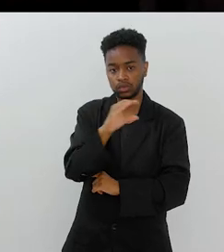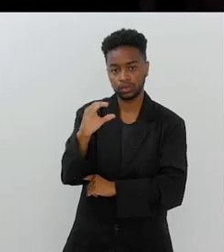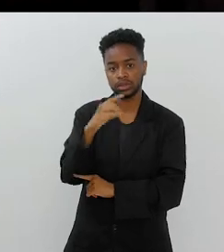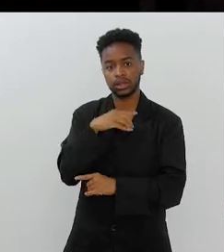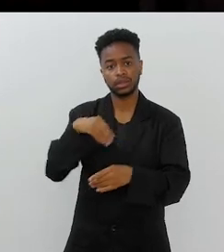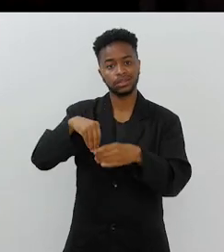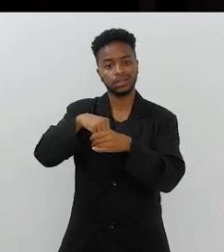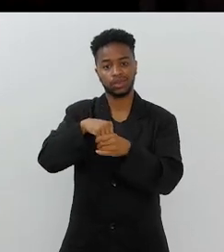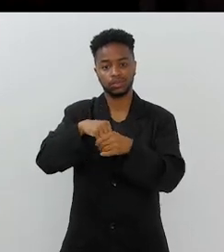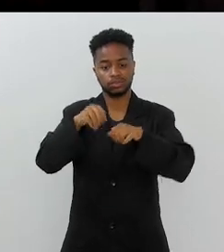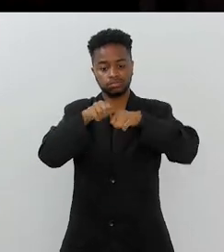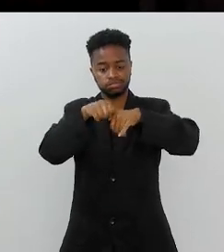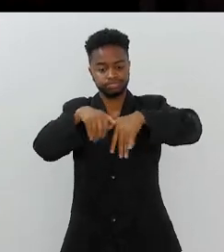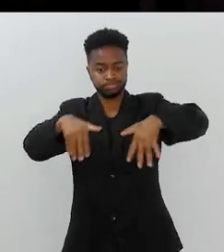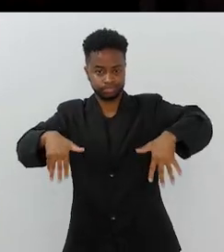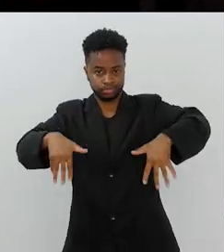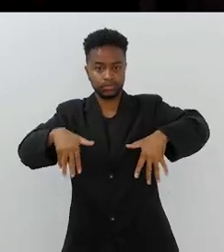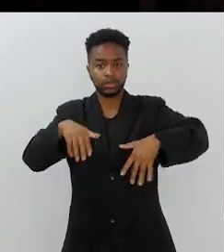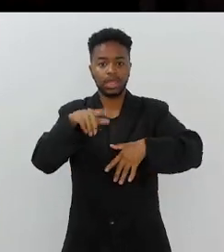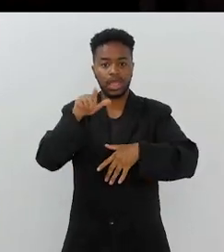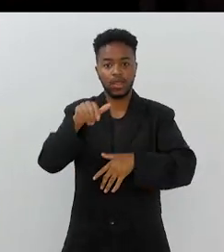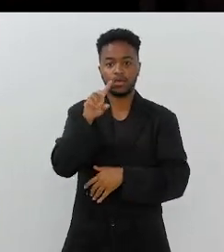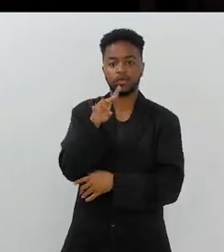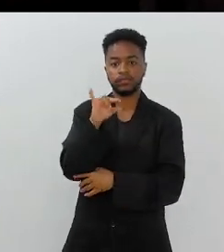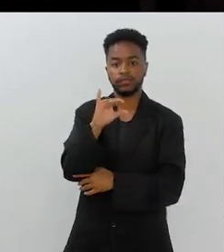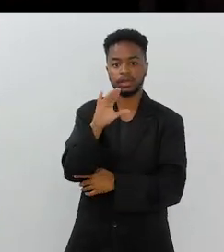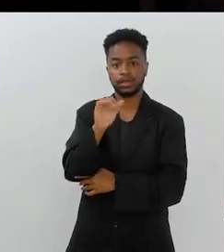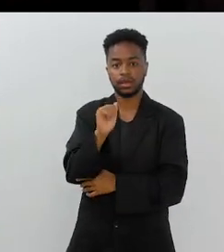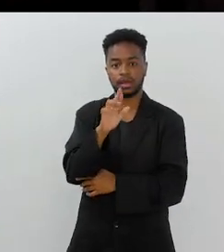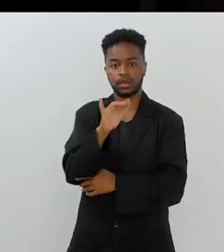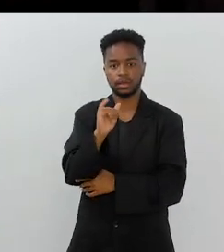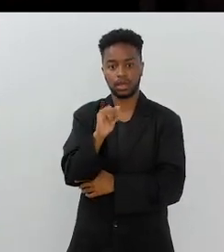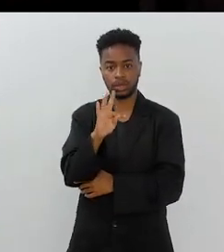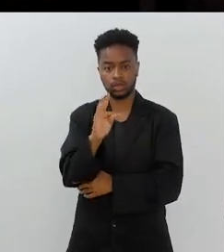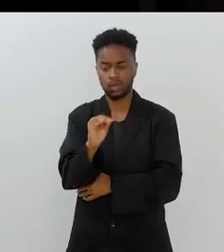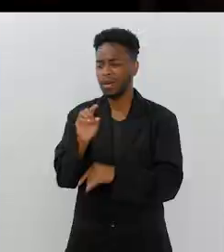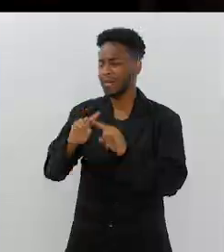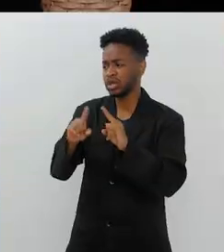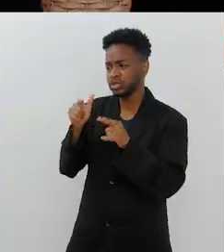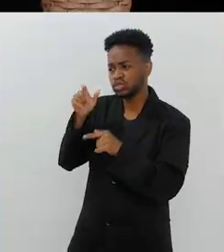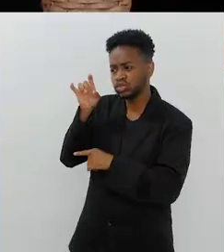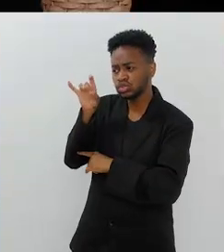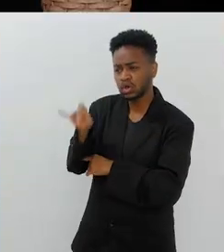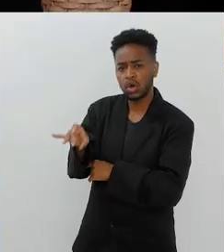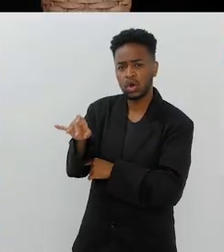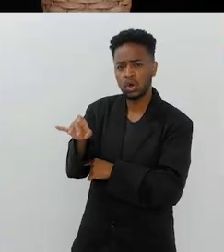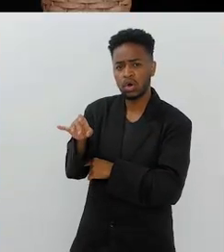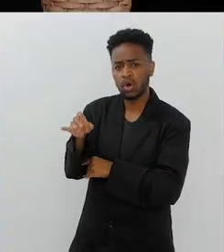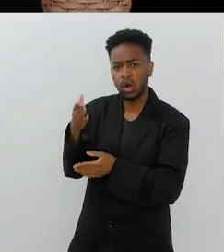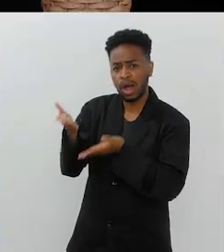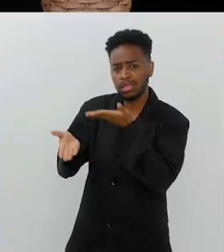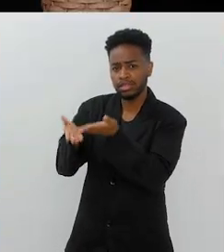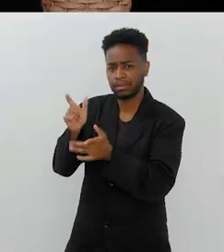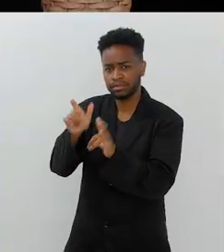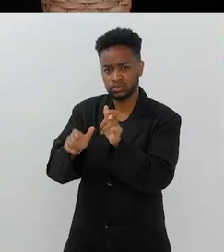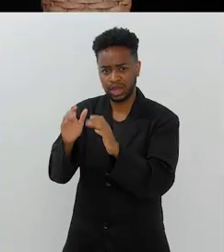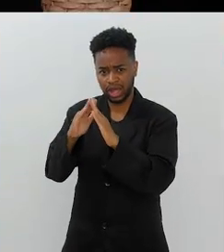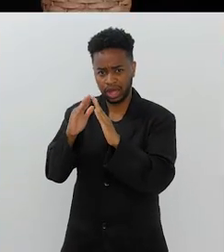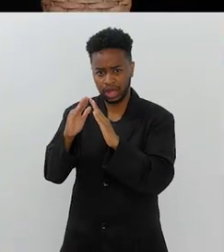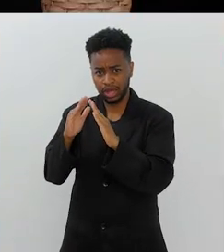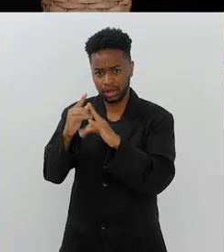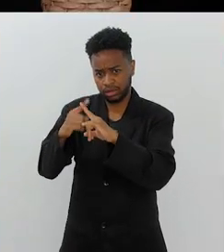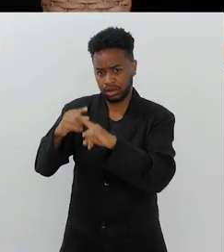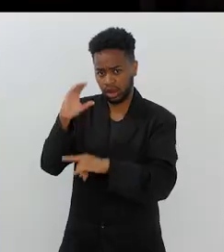católica, está dentro desse grande chapéu que é o vicariato da caridade social. Mas vocês não atendem somente aos